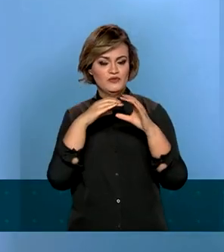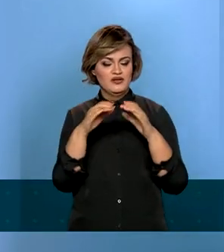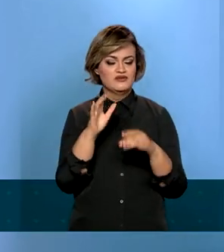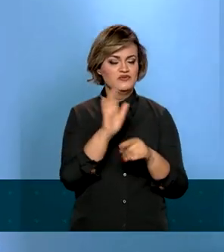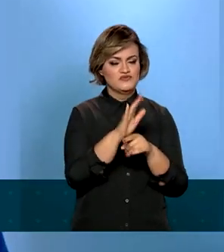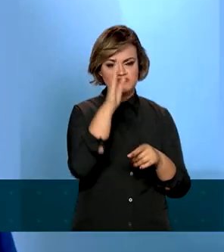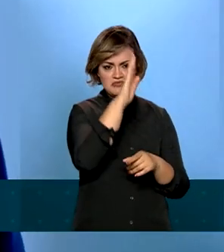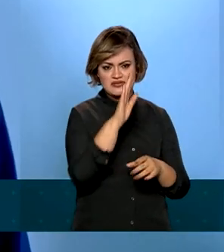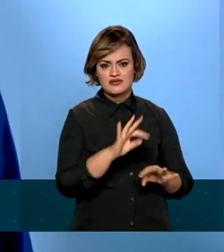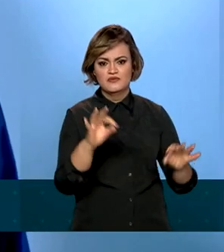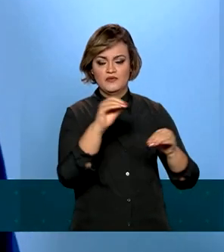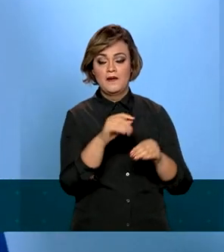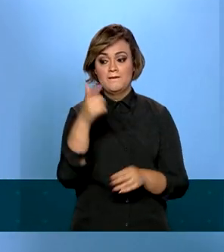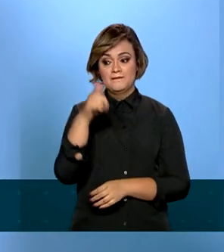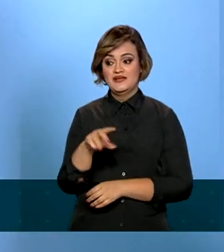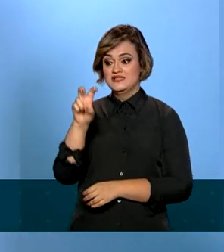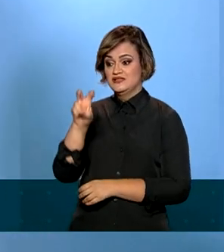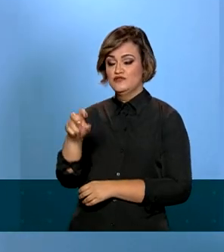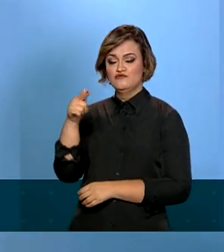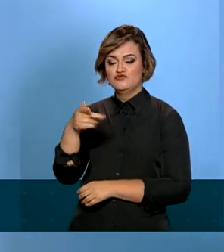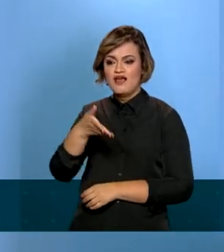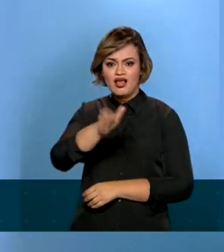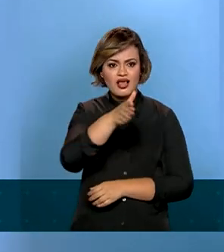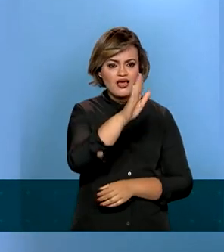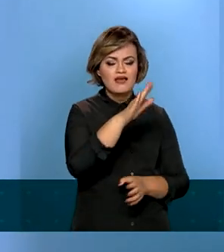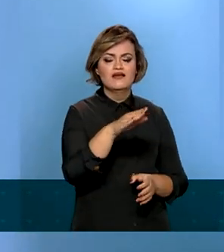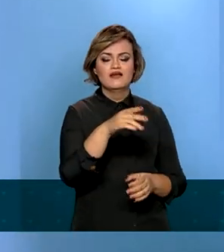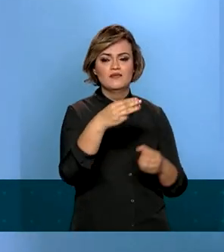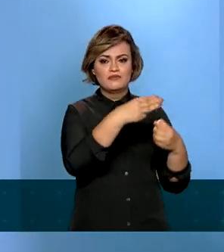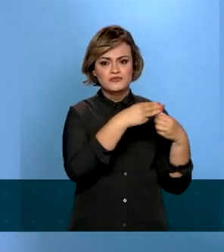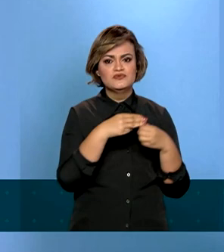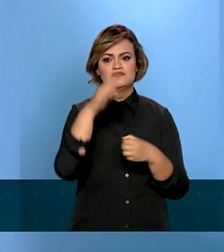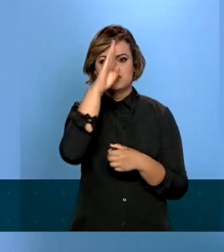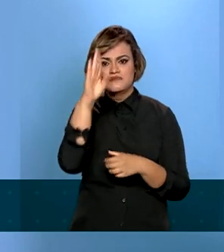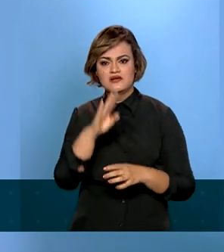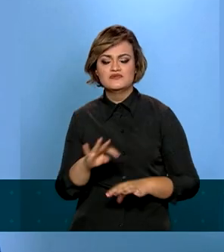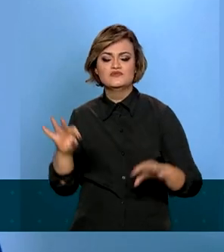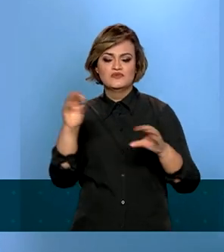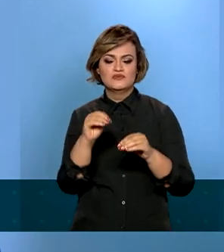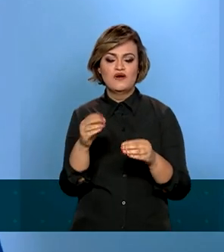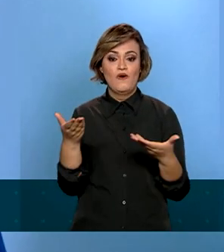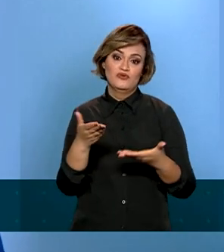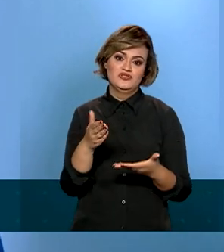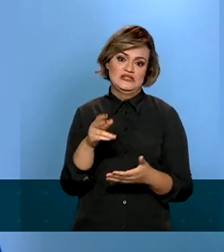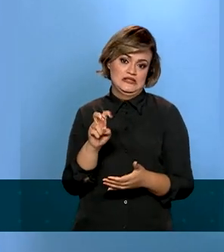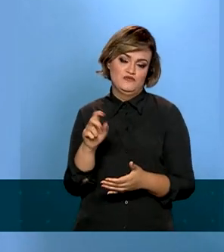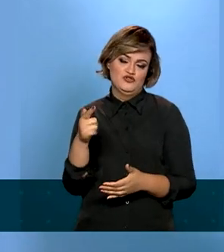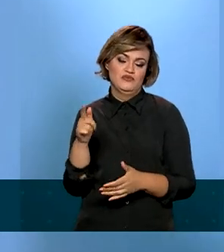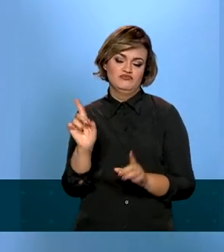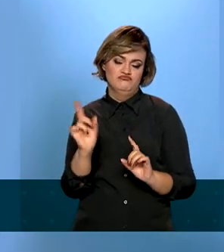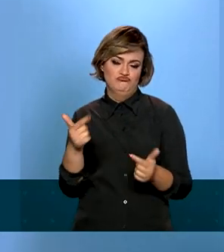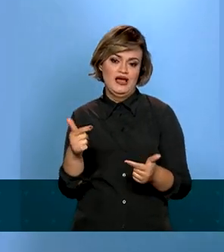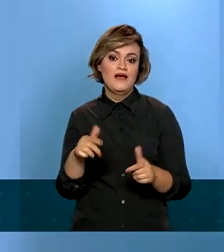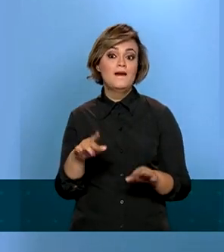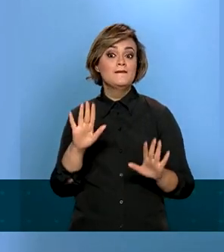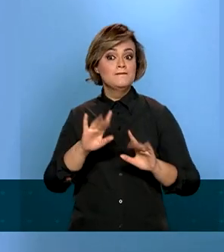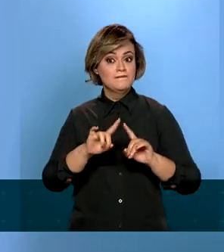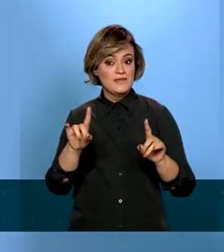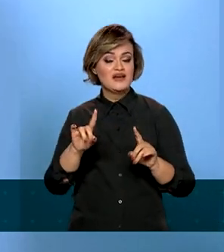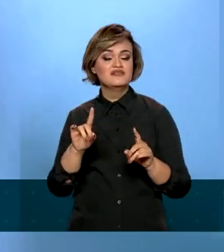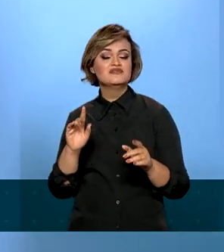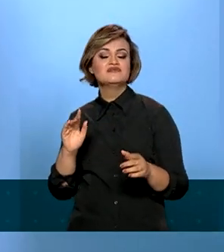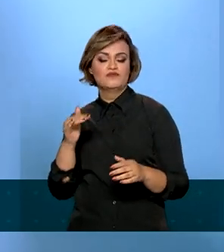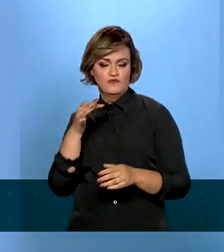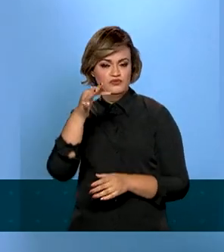Também levar o 5G para todos os municípios brasileiros, que hoje não tem o 5G, mas todos terão até o final do